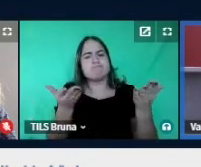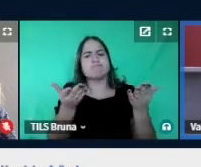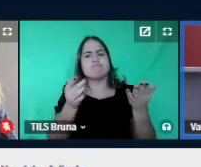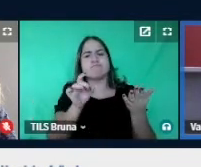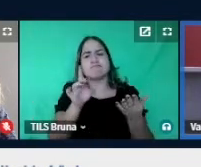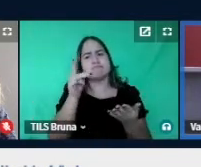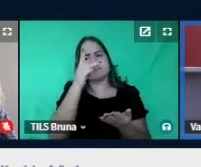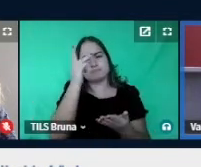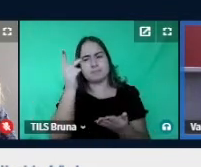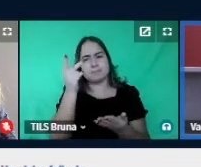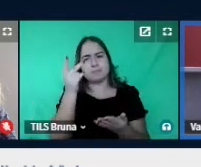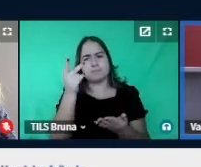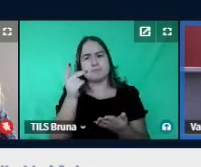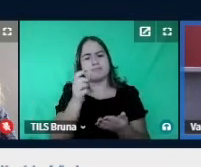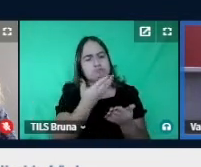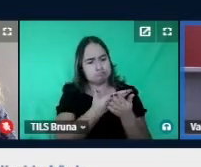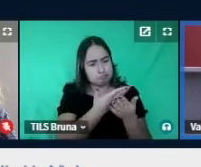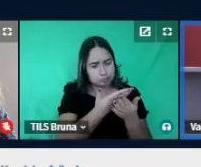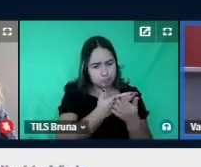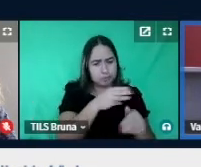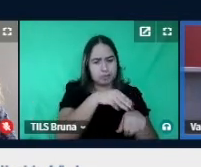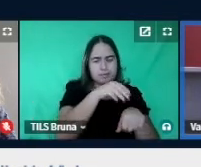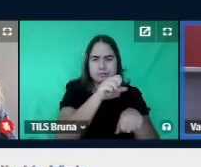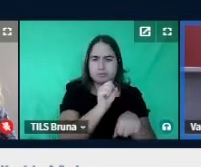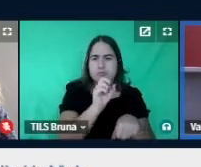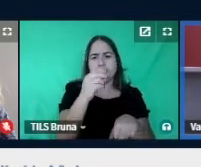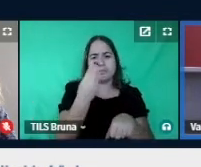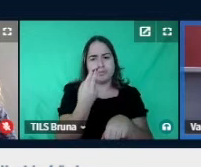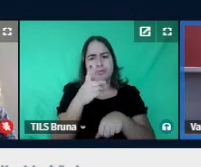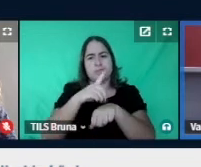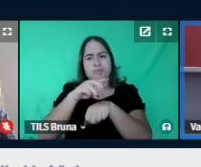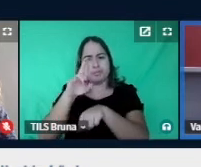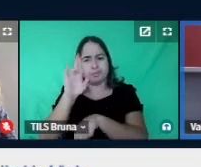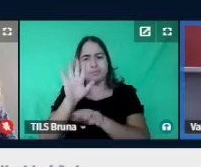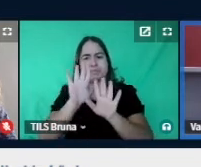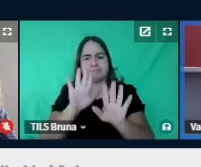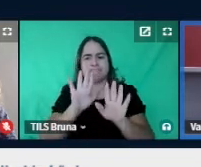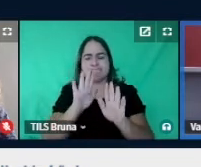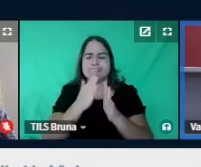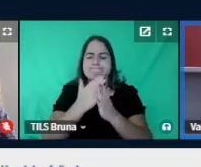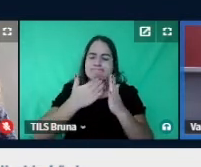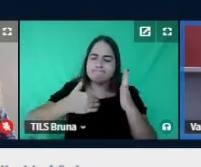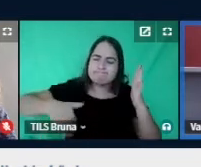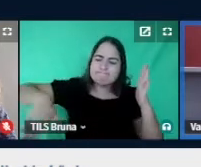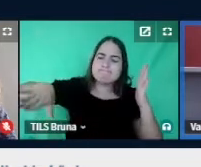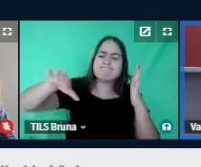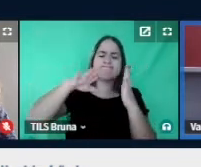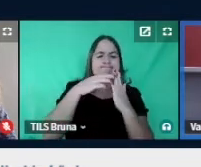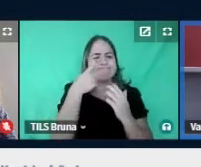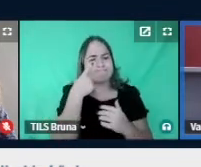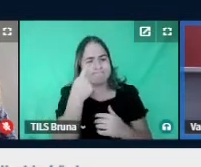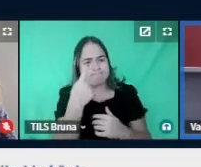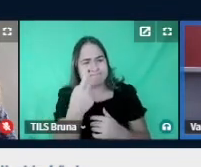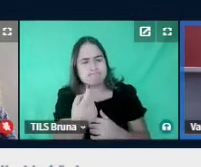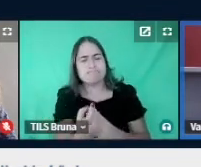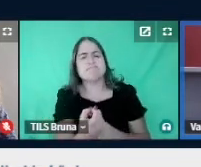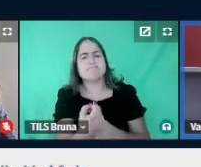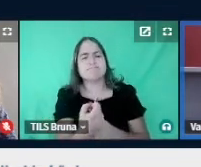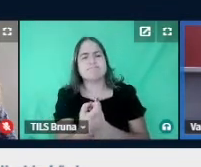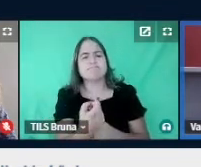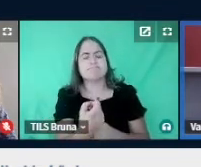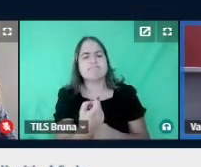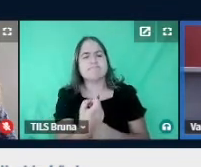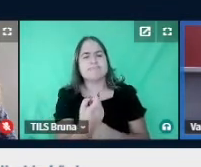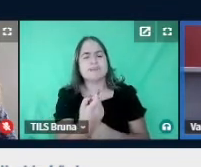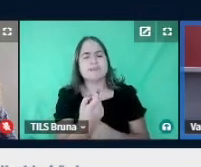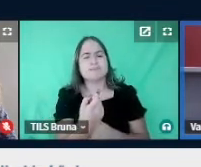aqueles que estão fazendo mestrado ou doutorado, mas para todos que estão interessados em ver, em